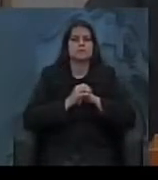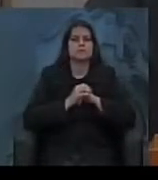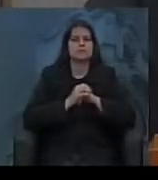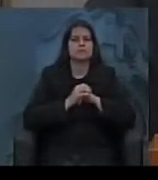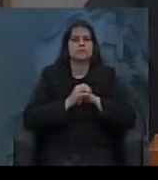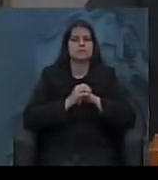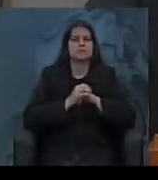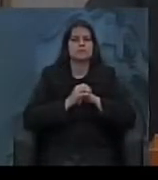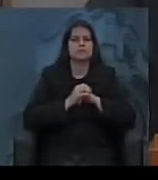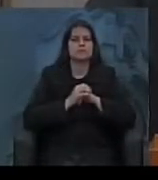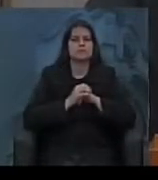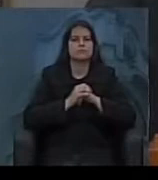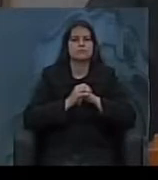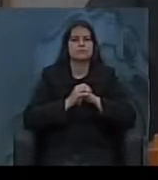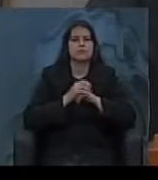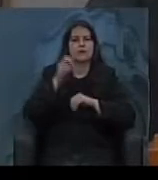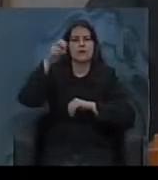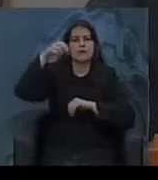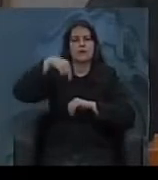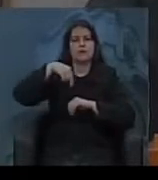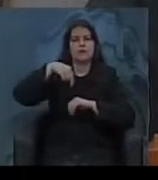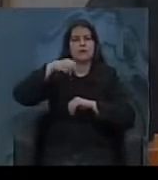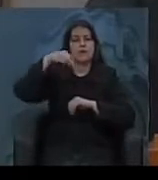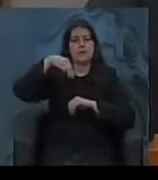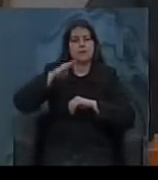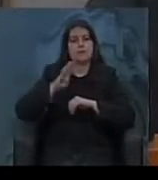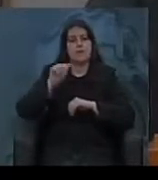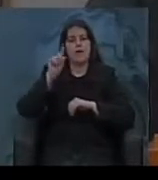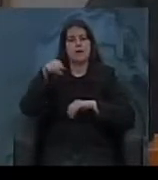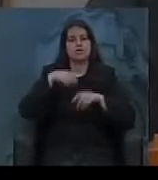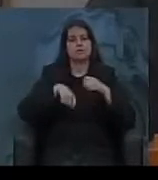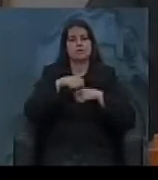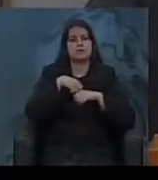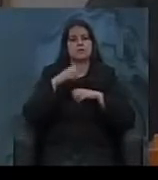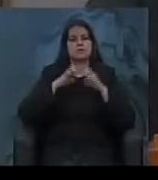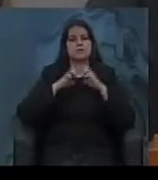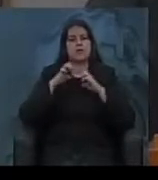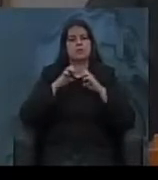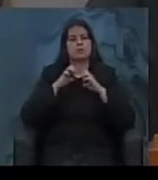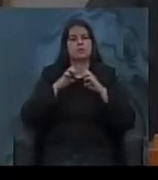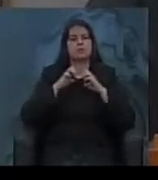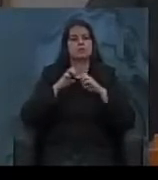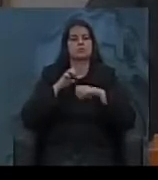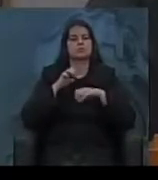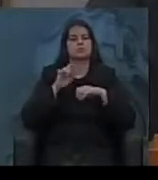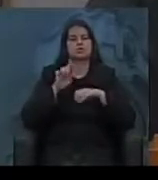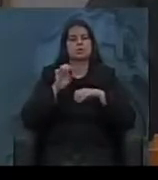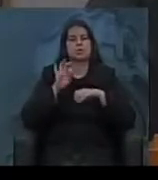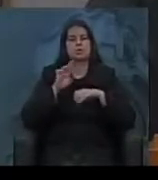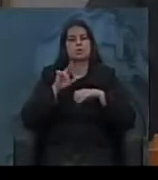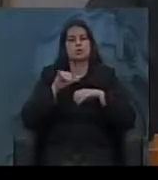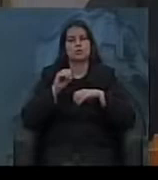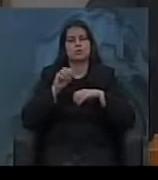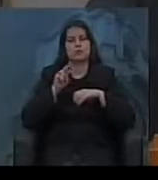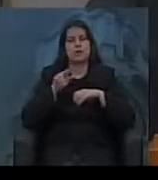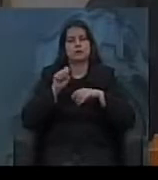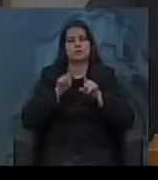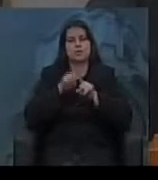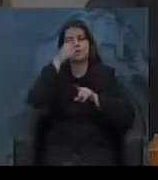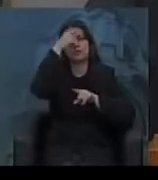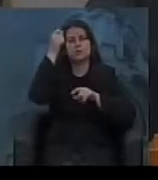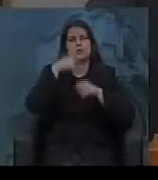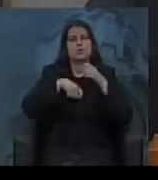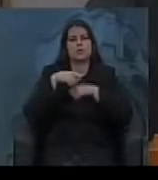PUC MBA em Gestão Empresarial pela Fundação Getúlio Vargas e graduação em Economia pela